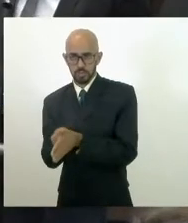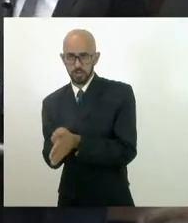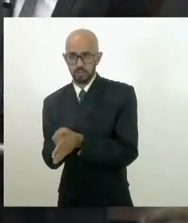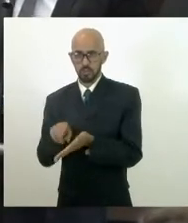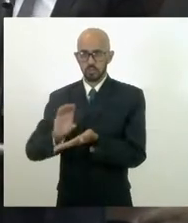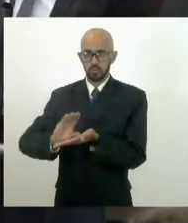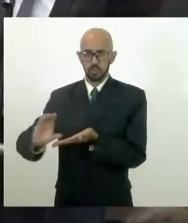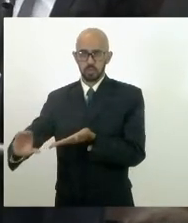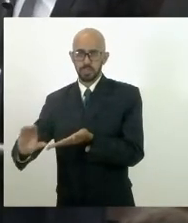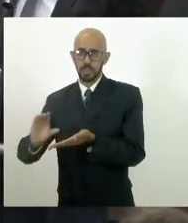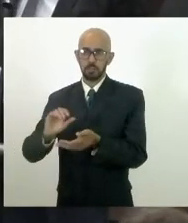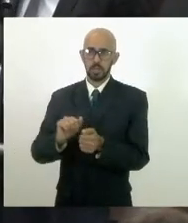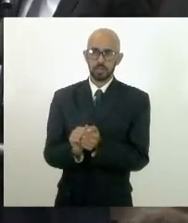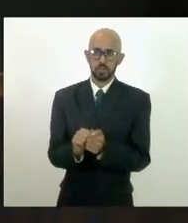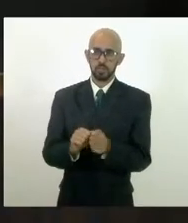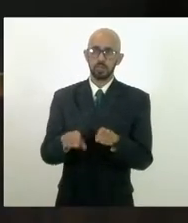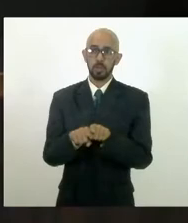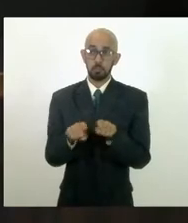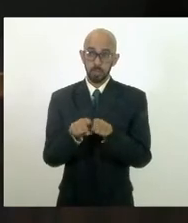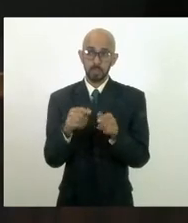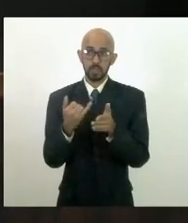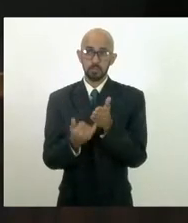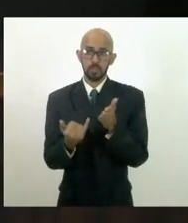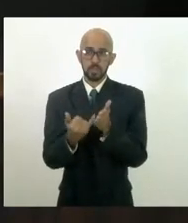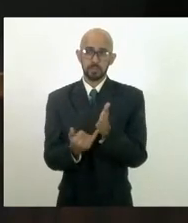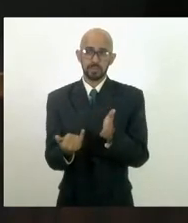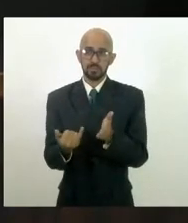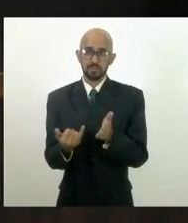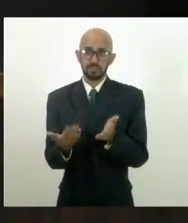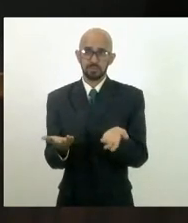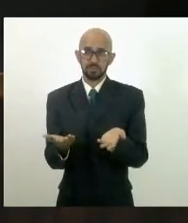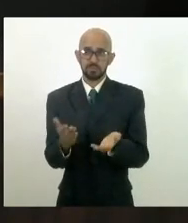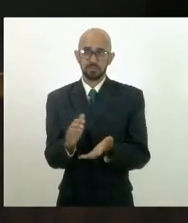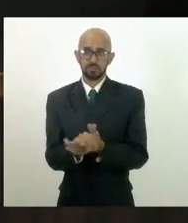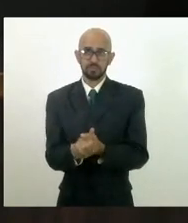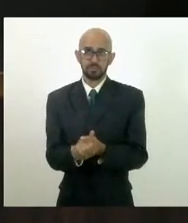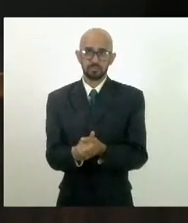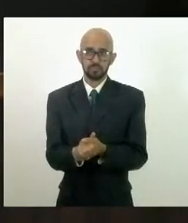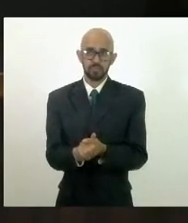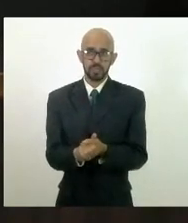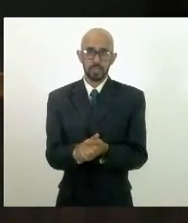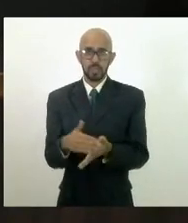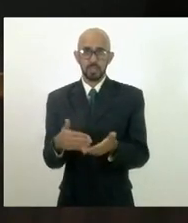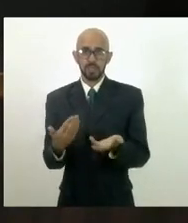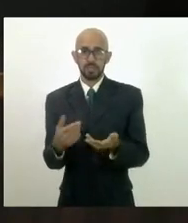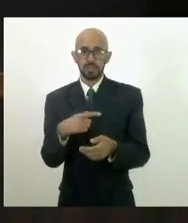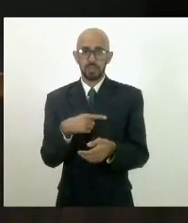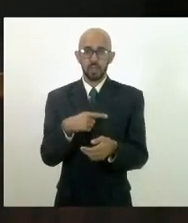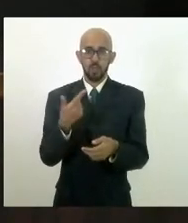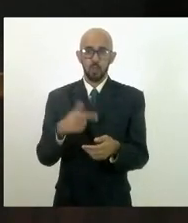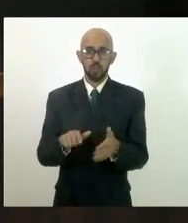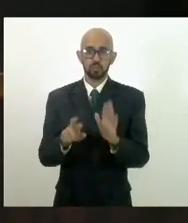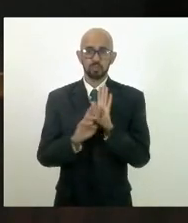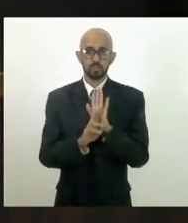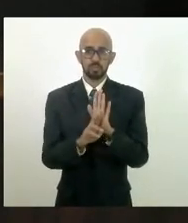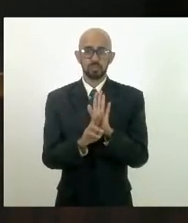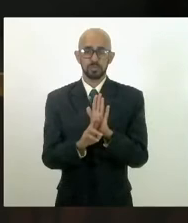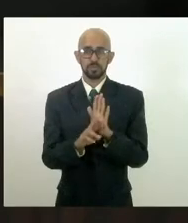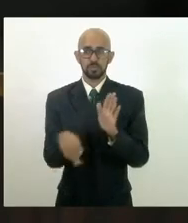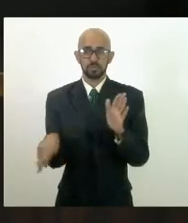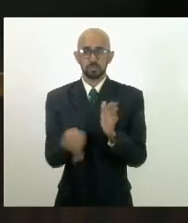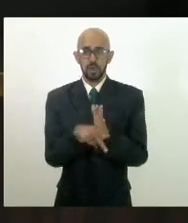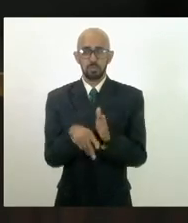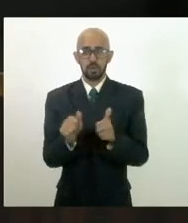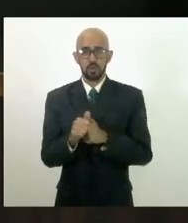Orçamento e a tributação. Então, uma comissão, terão outros representantes, específicos para acompanhar